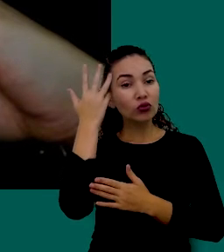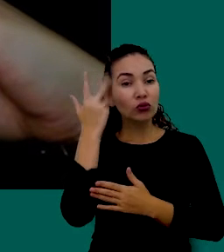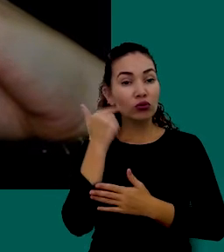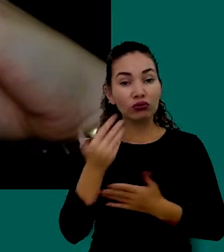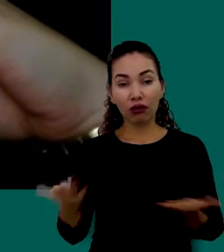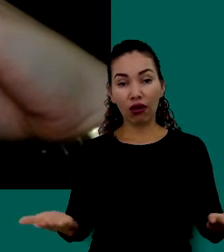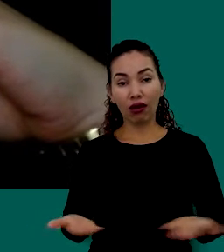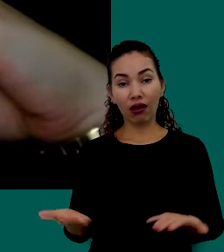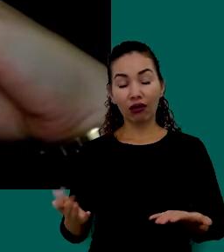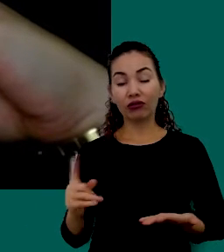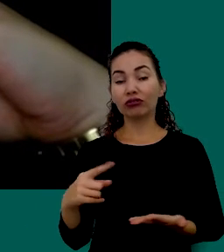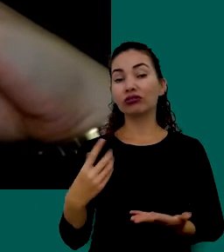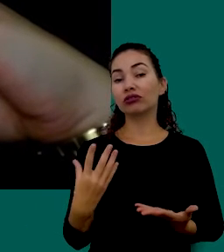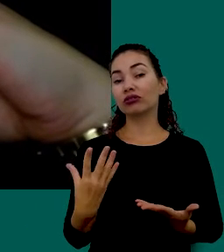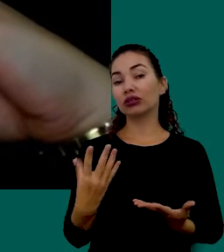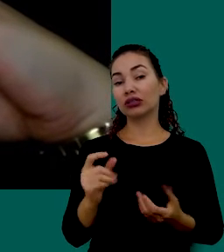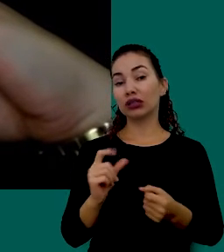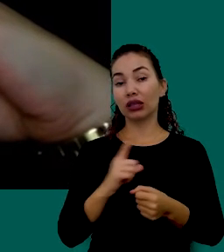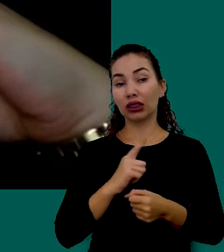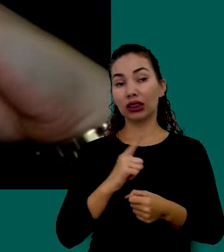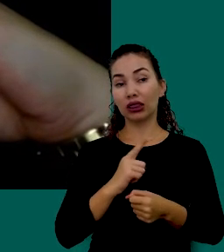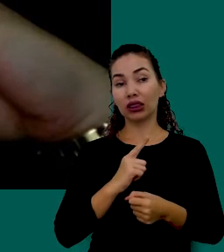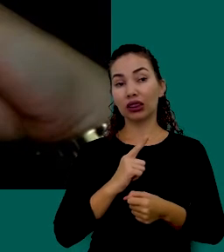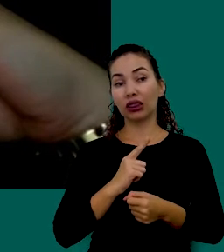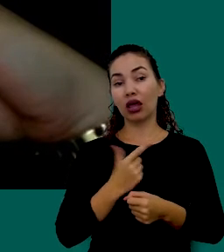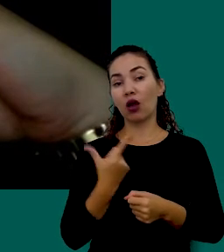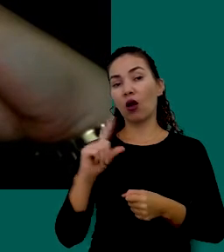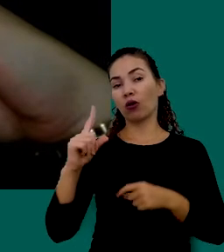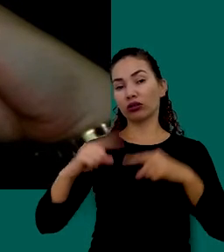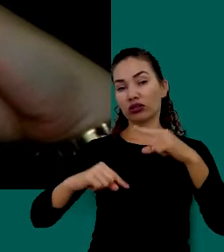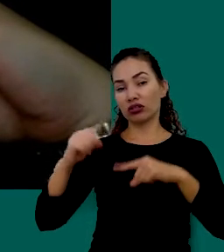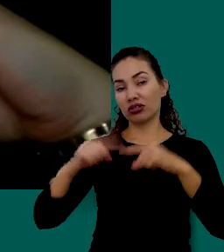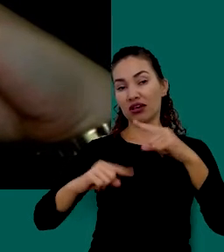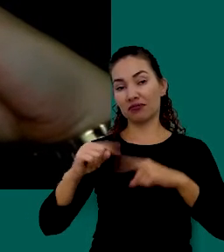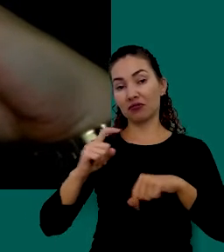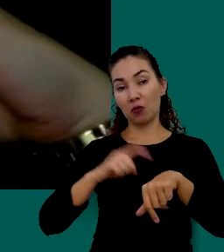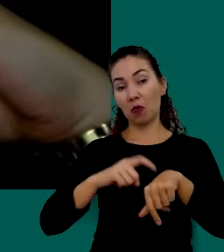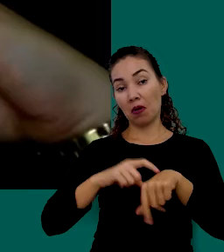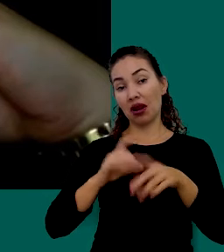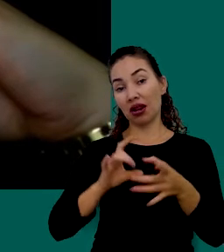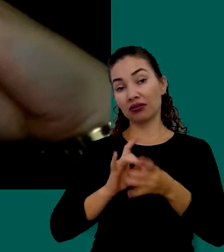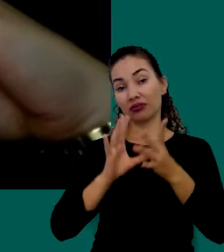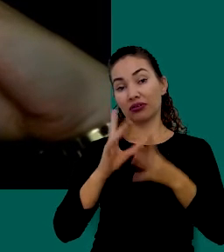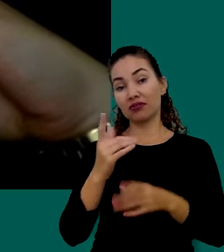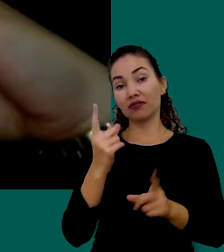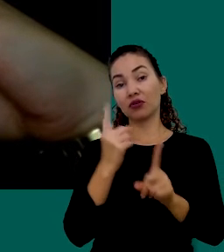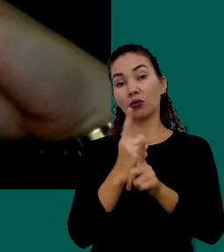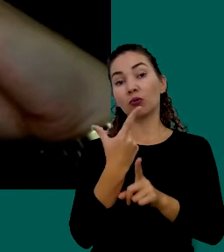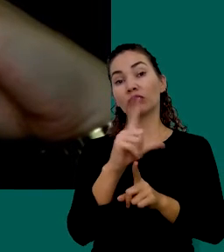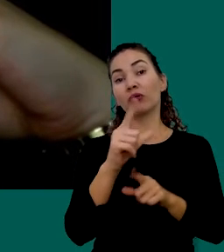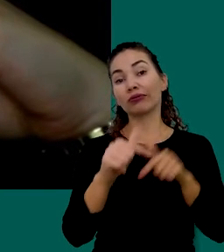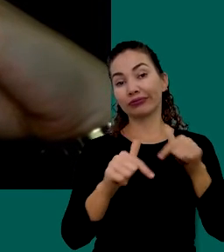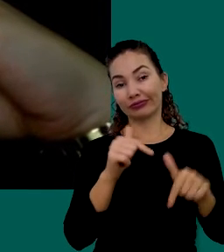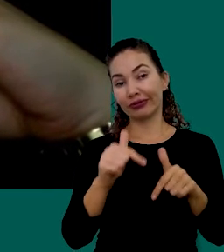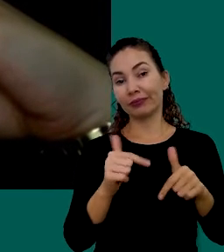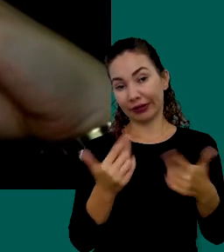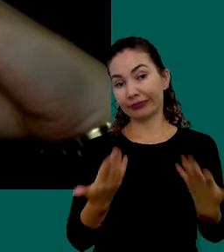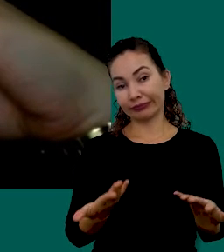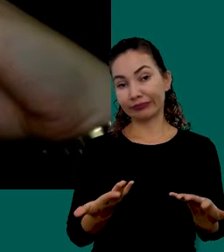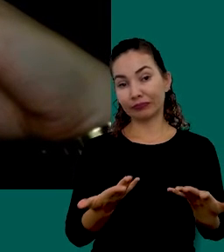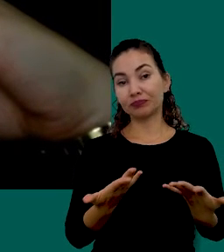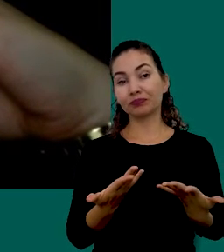Muitas Vezes Se Acumulam Outras Atividades Nas Horas Vagas Então